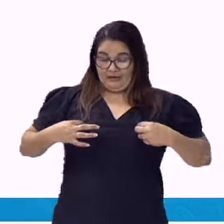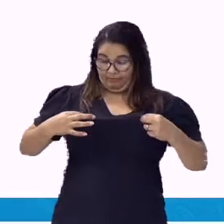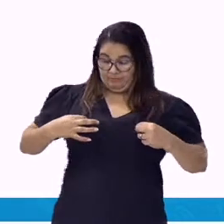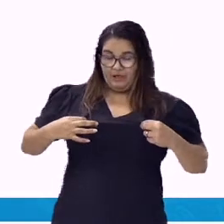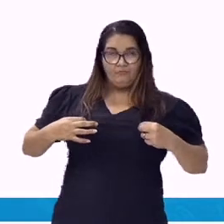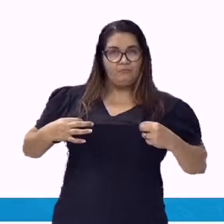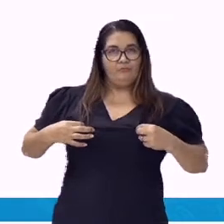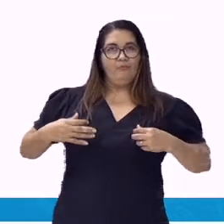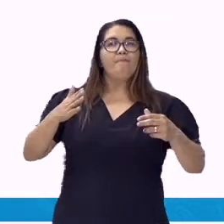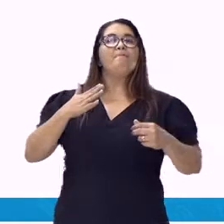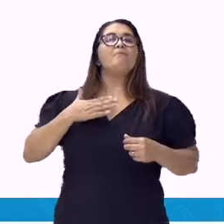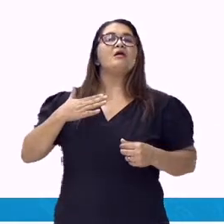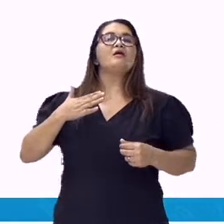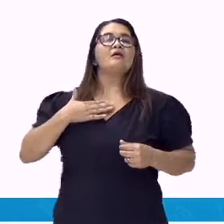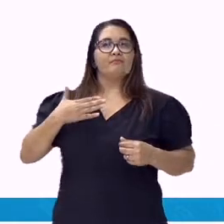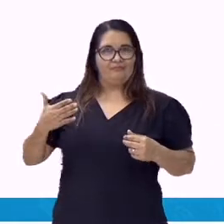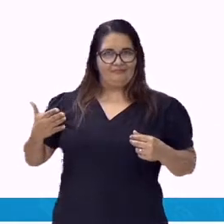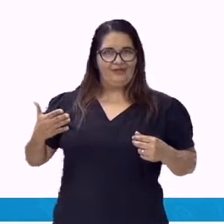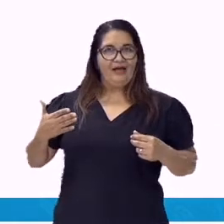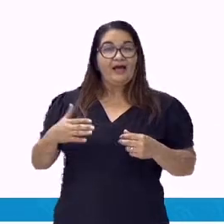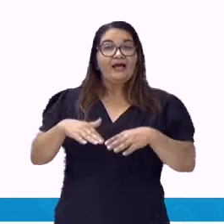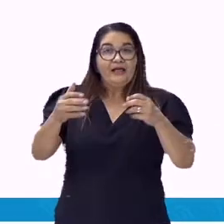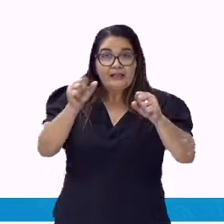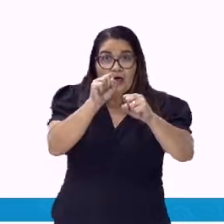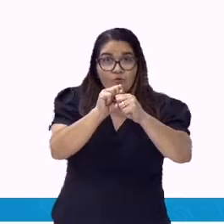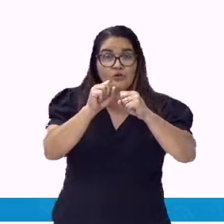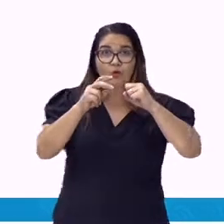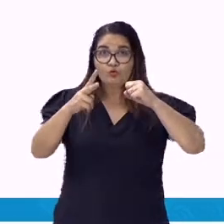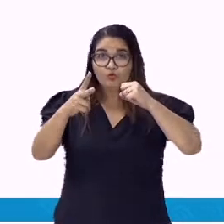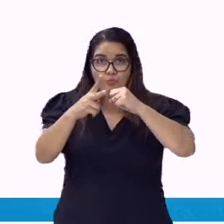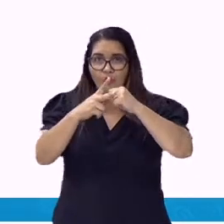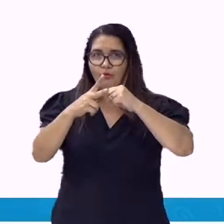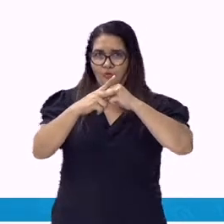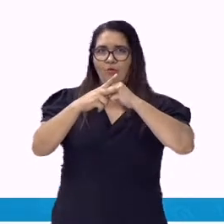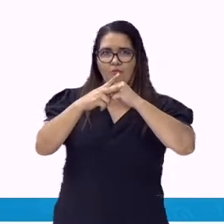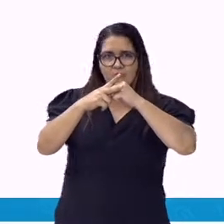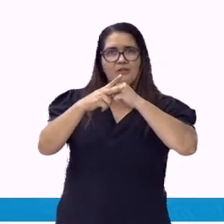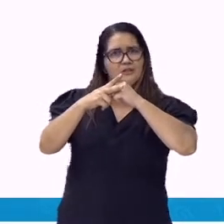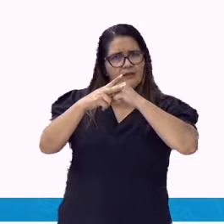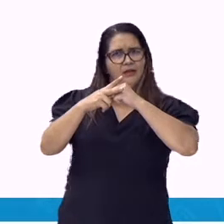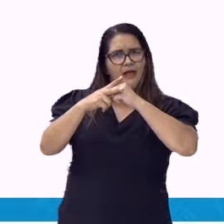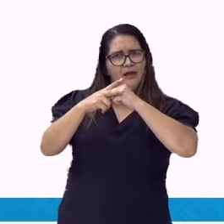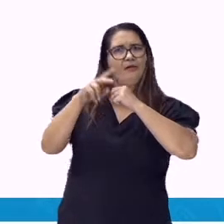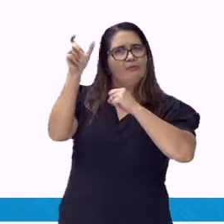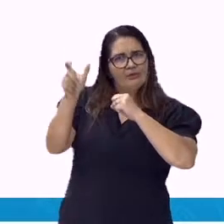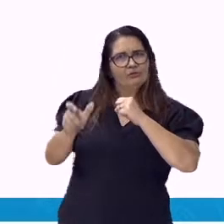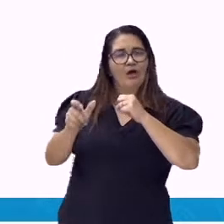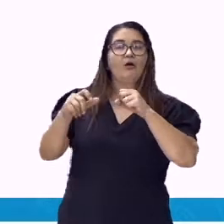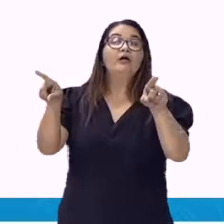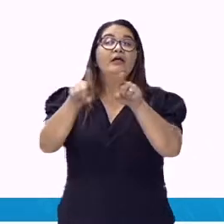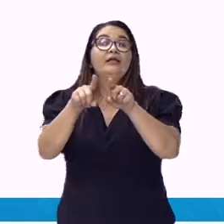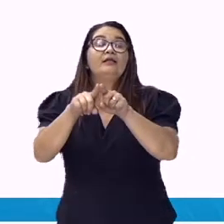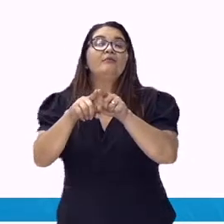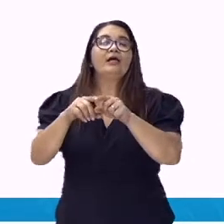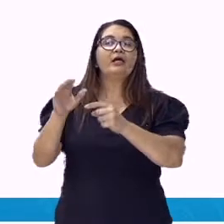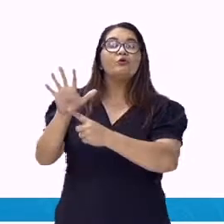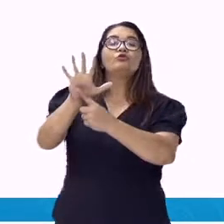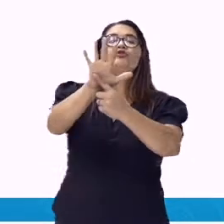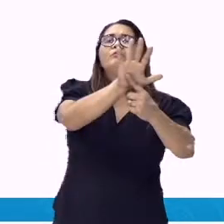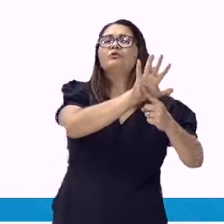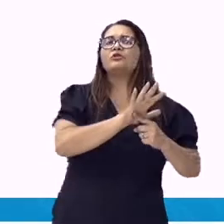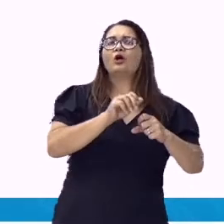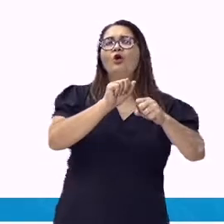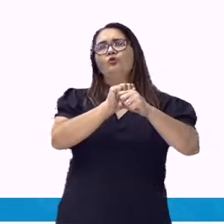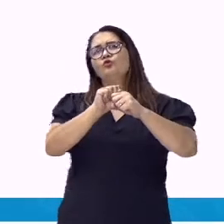é minha. Nos pronomes demonstrativos, aprendemos que eles indicam o lugar em que uma pessoa ou